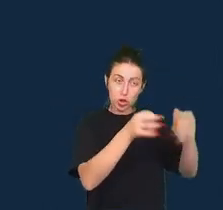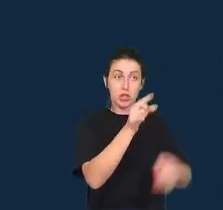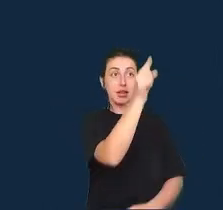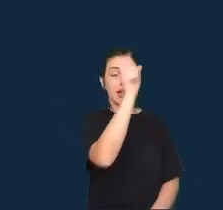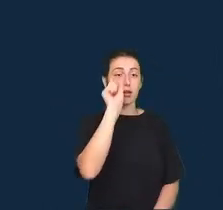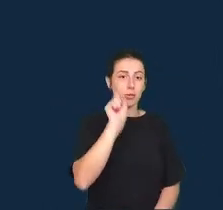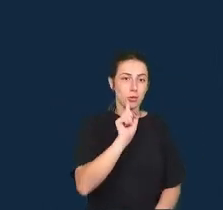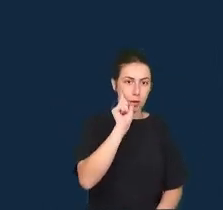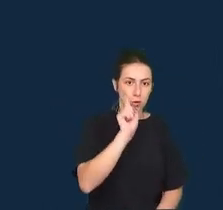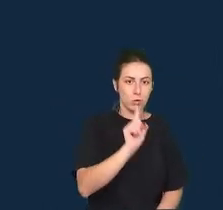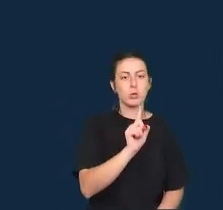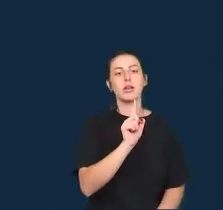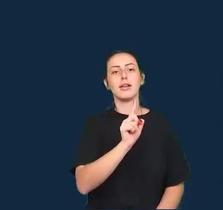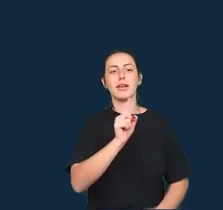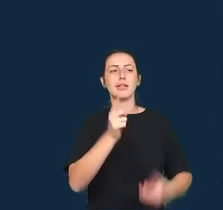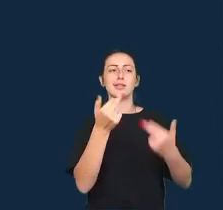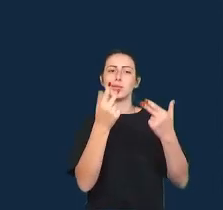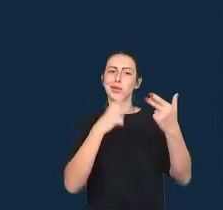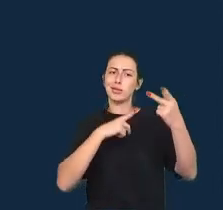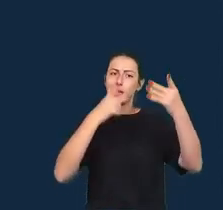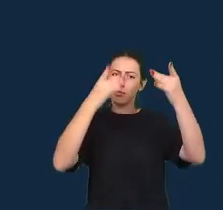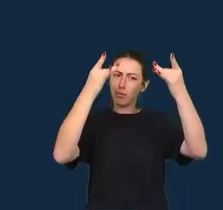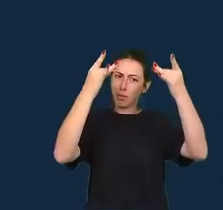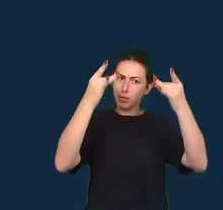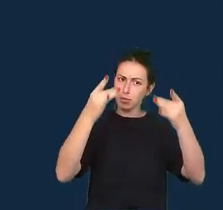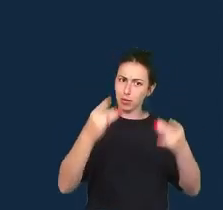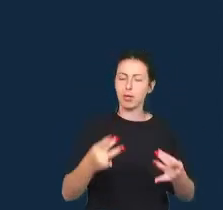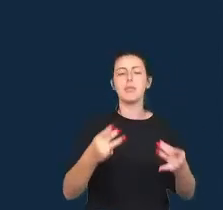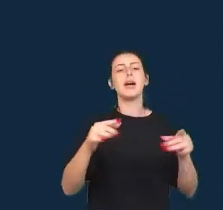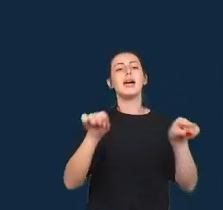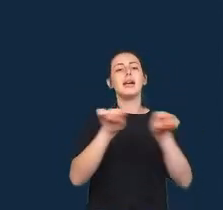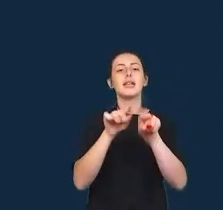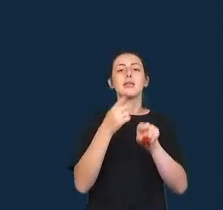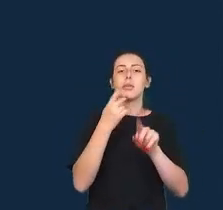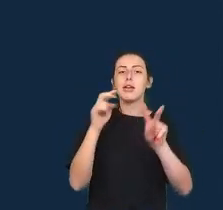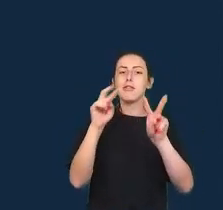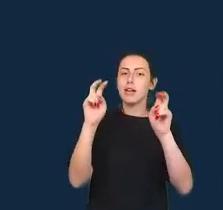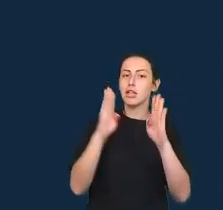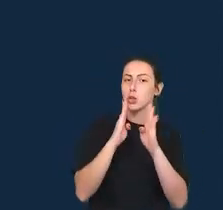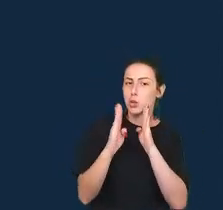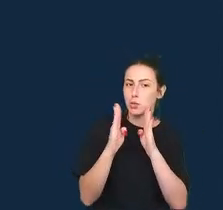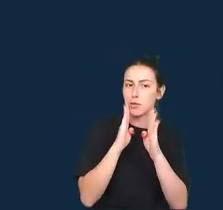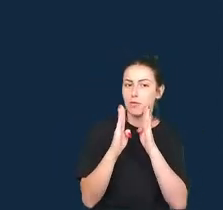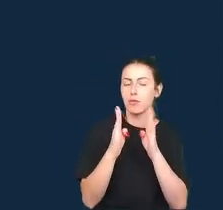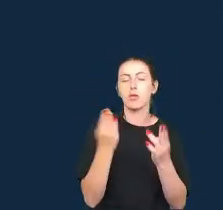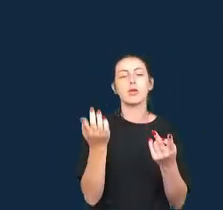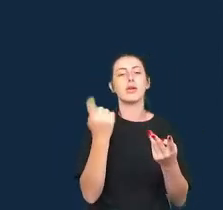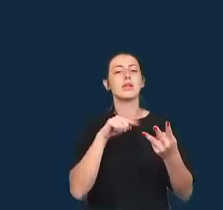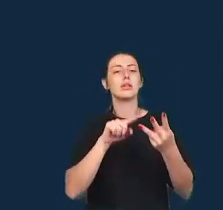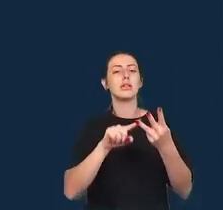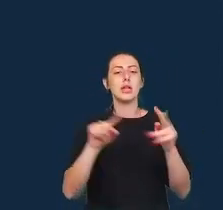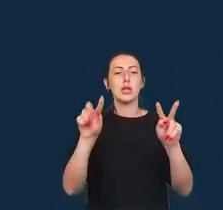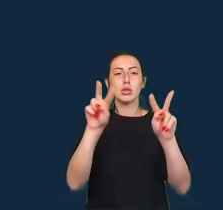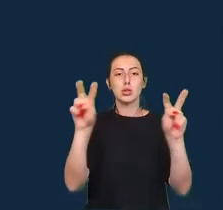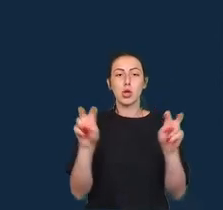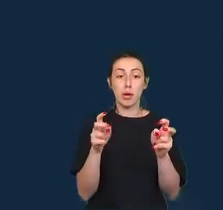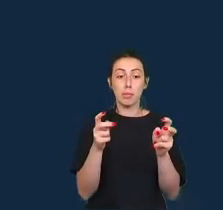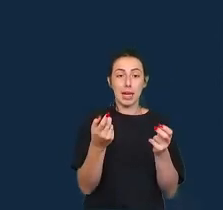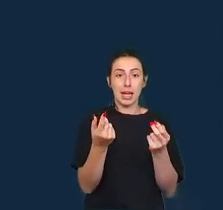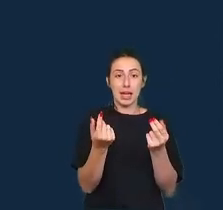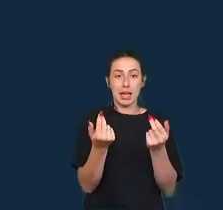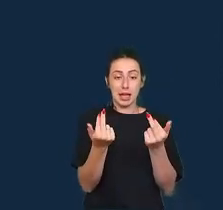também cobre o Facebook, sistemas de precificação da Amazon e vários outros